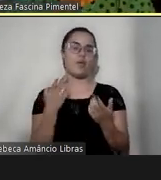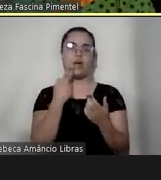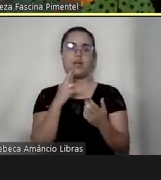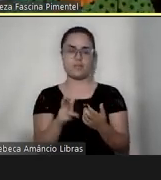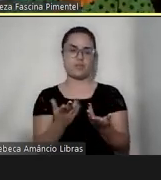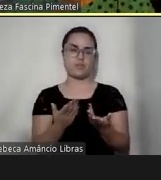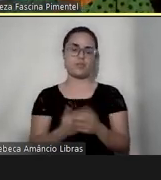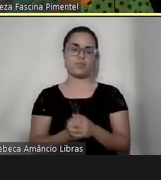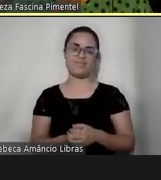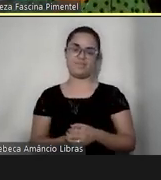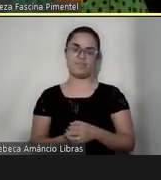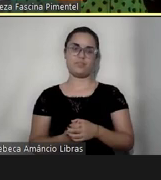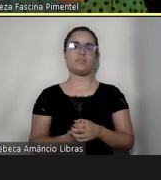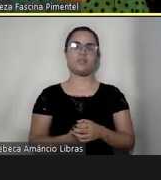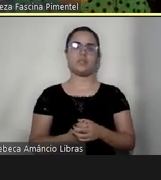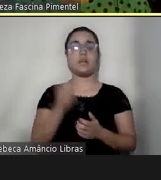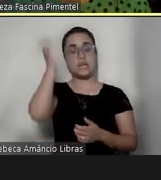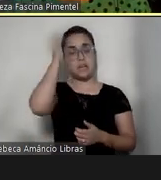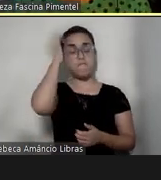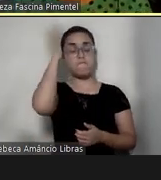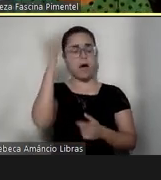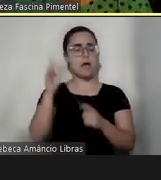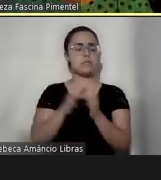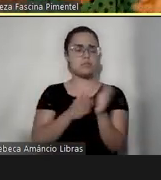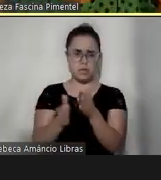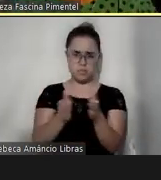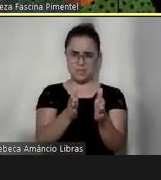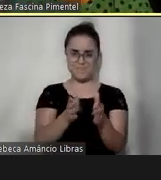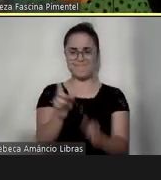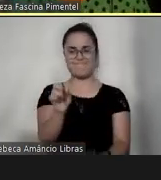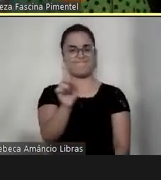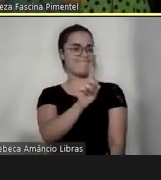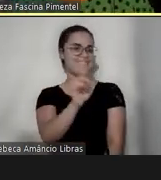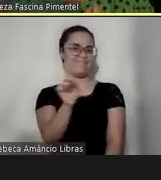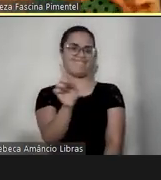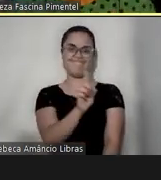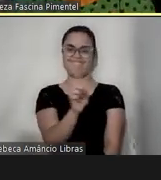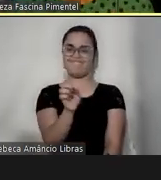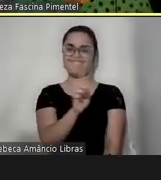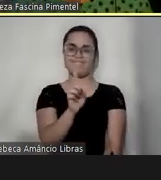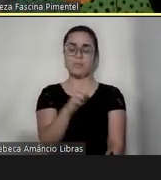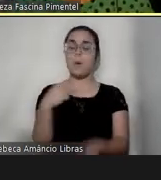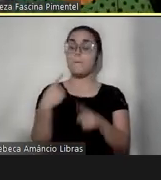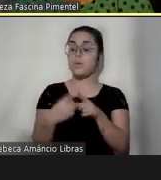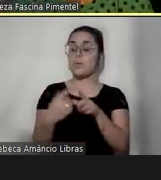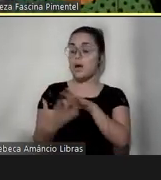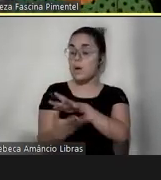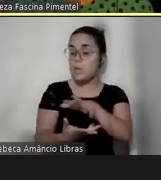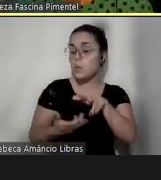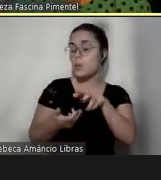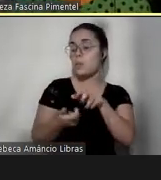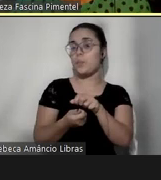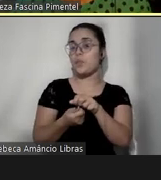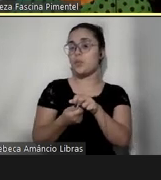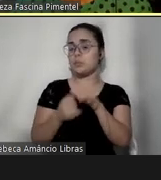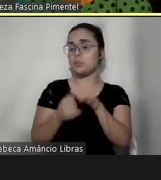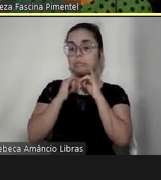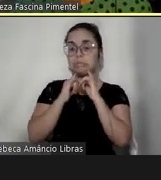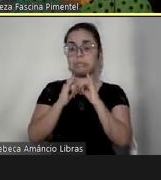É fácil fazer esse caminho? Não é fácil, porque o mundo nos diz